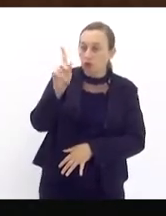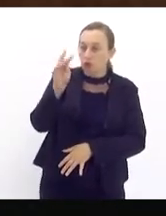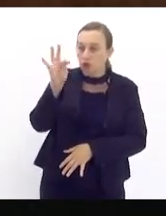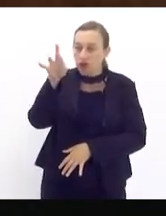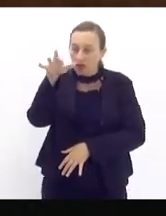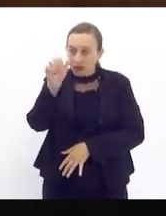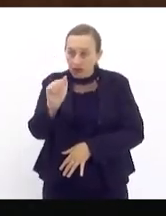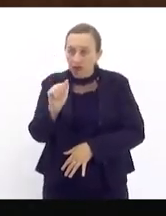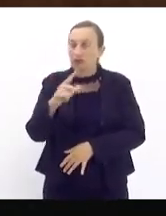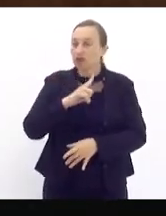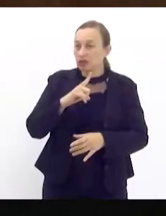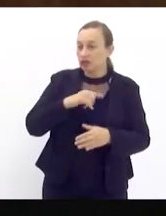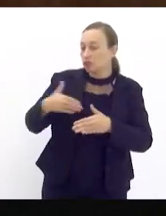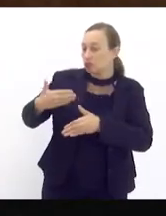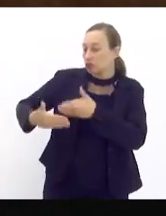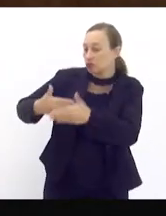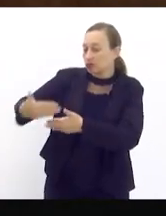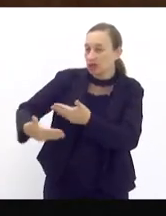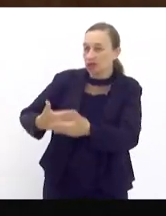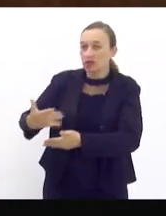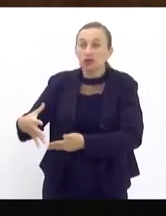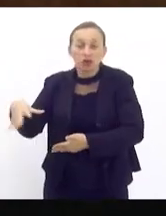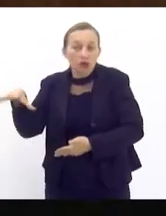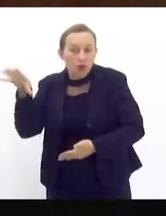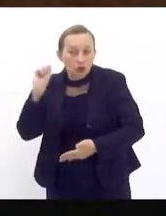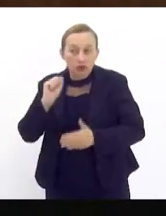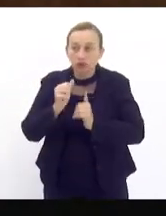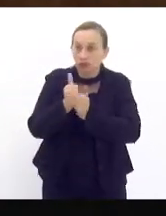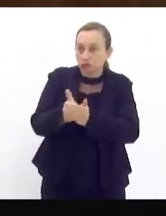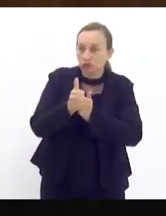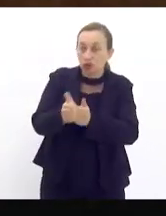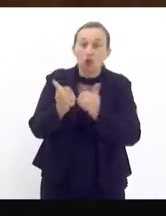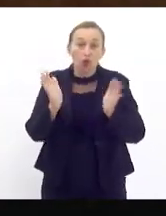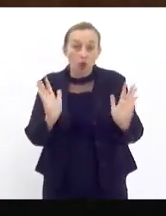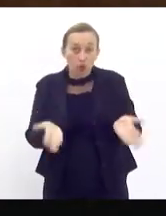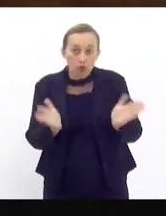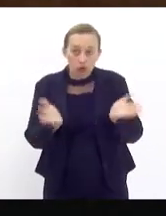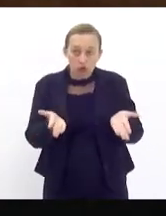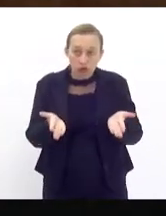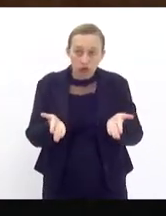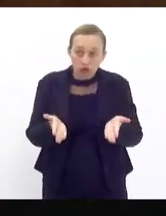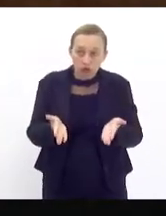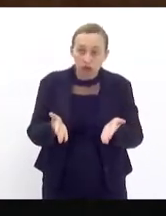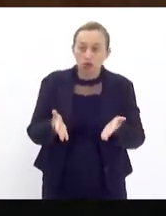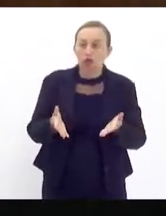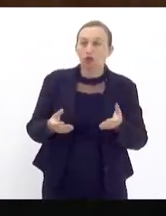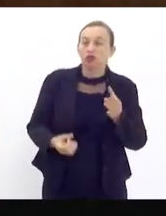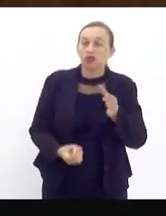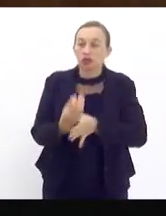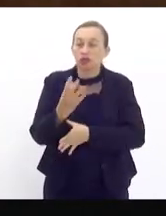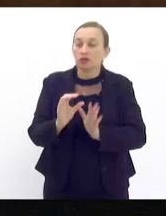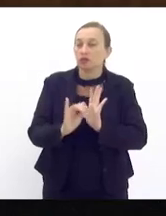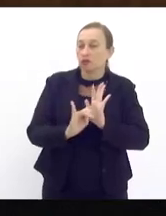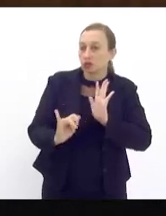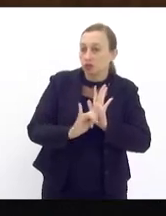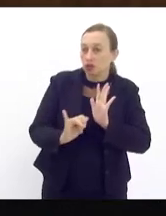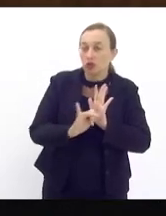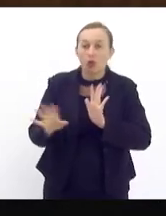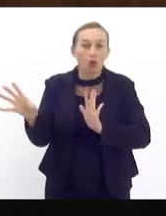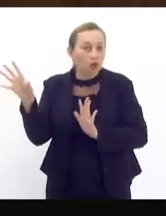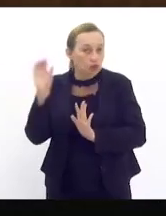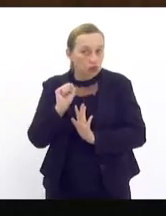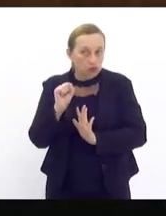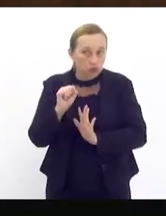escuta com o segmento. É assim que tem que ser. Hoje em dia, é assim que a gente constrói edital, ouvindo,